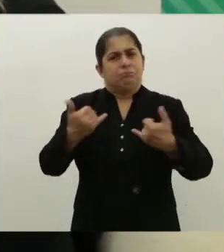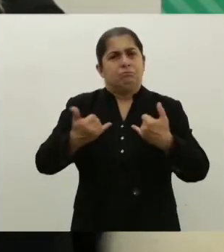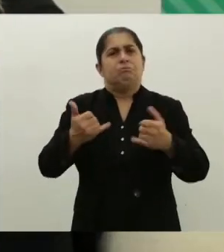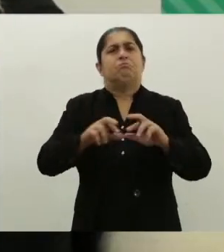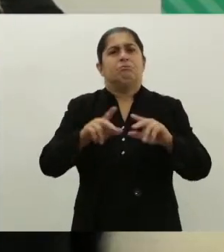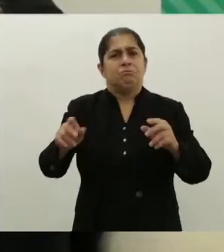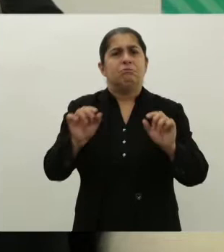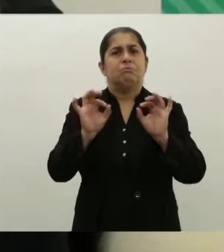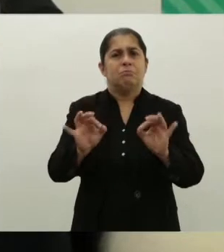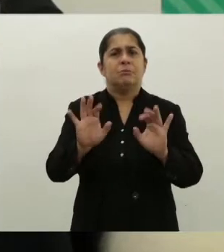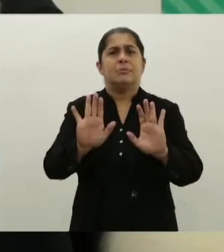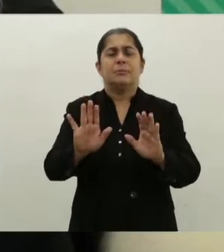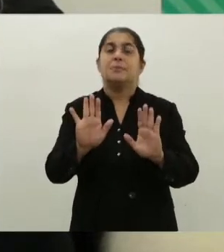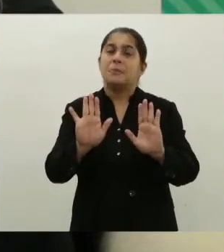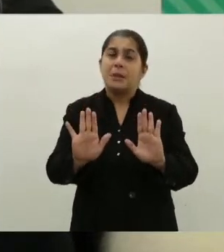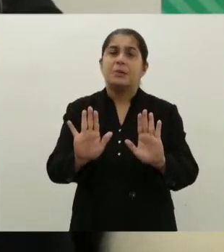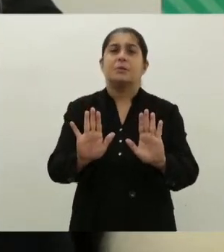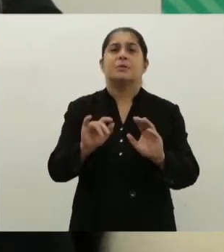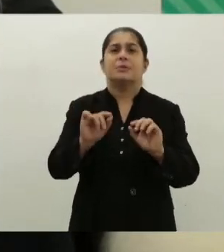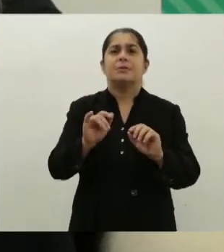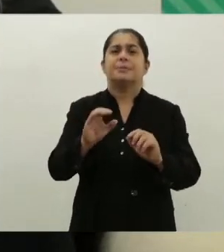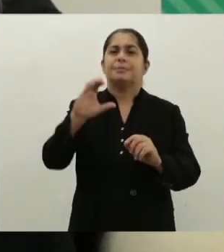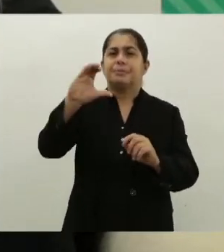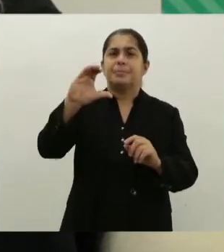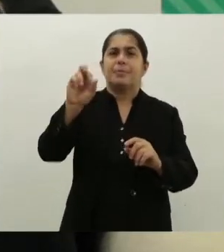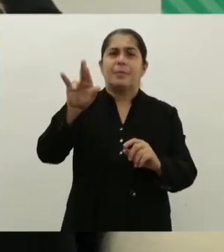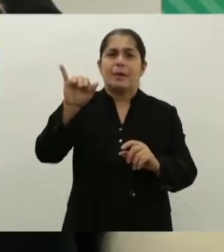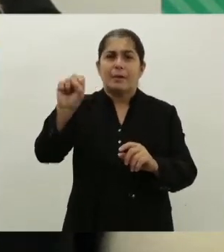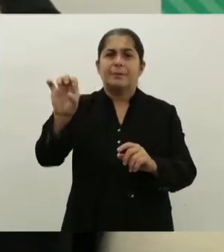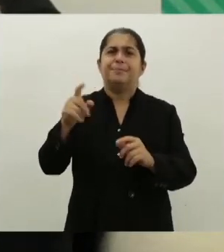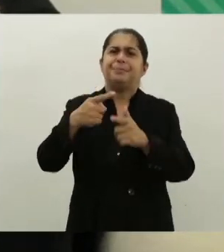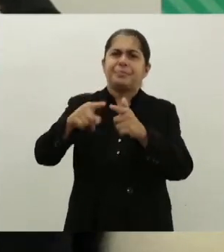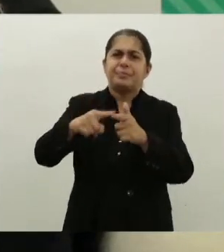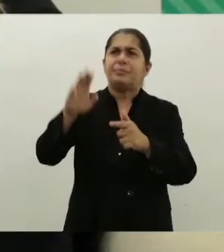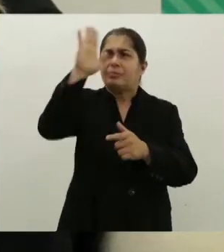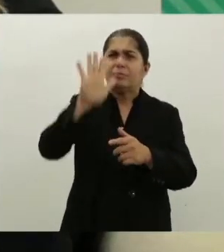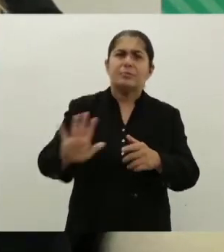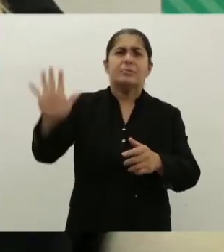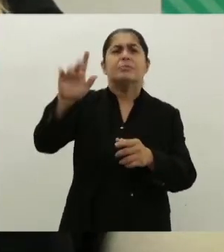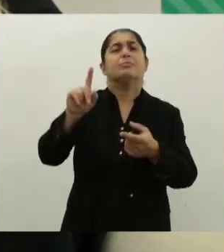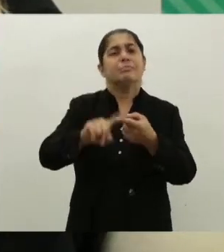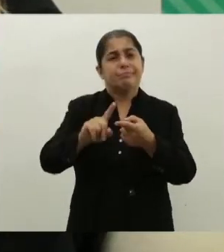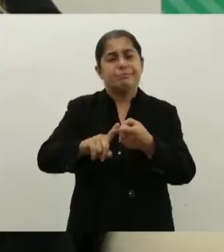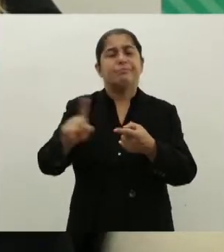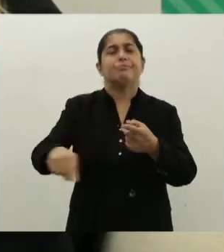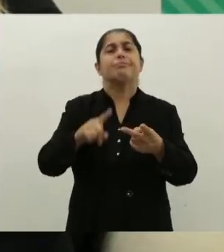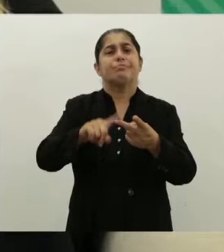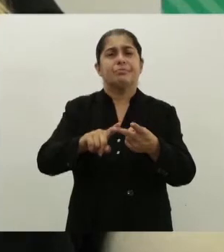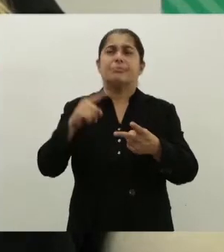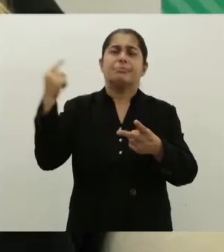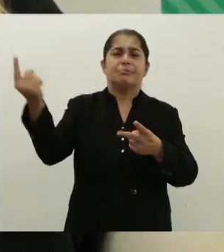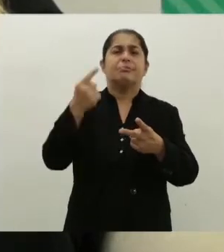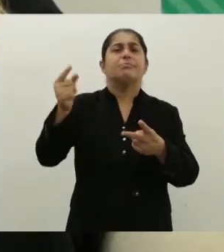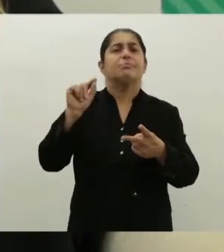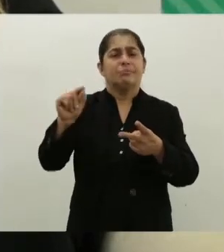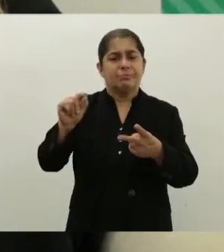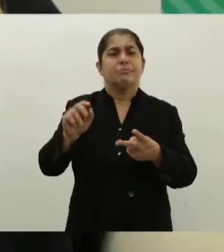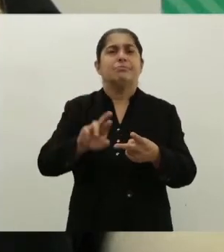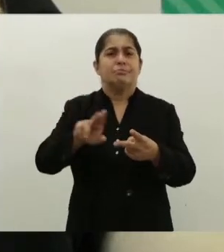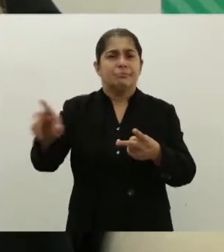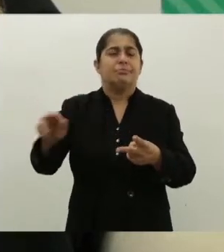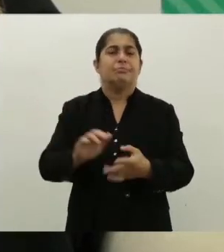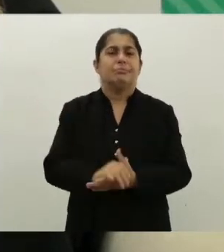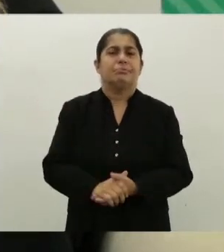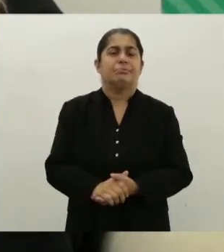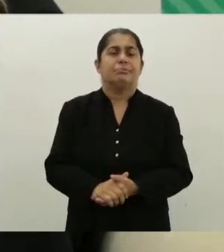comentários relacionados a essa questão. De certa forma, quando a gente tem uma crise no país, automaticamente também ela atinge todas as